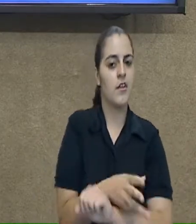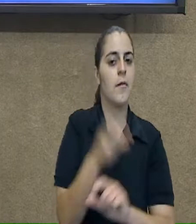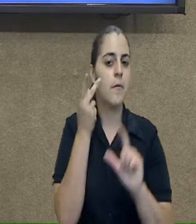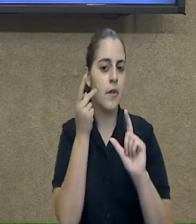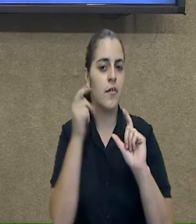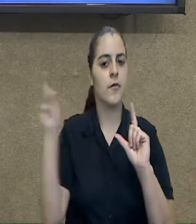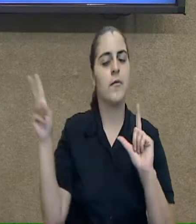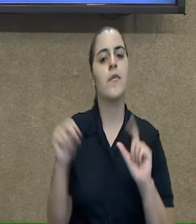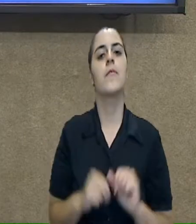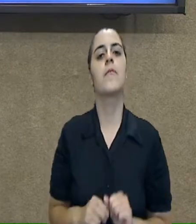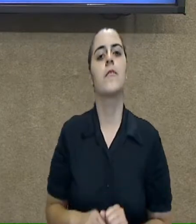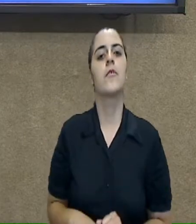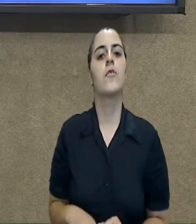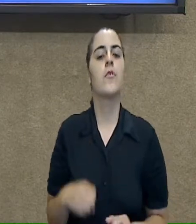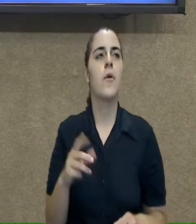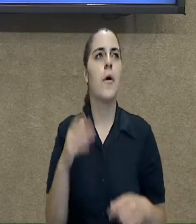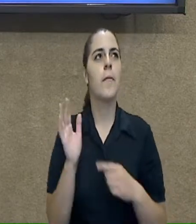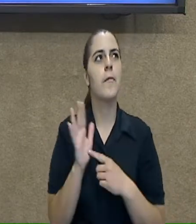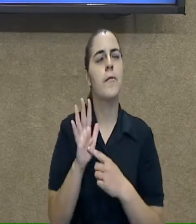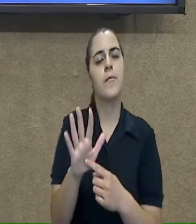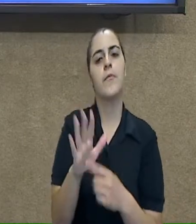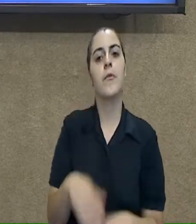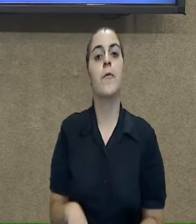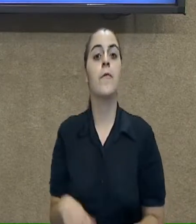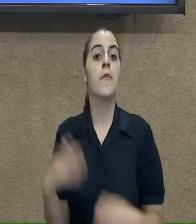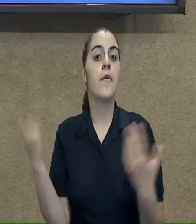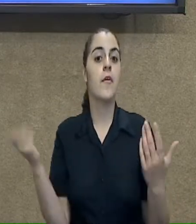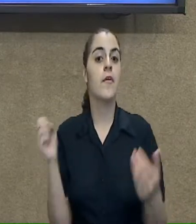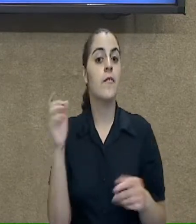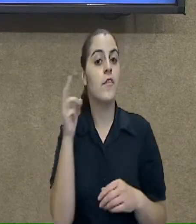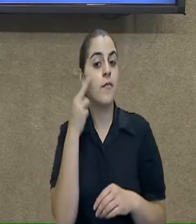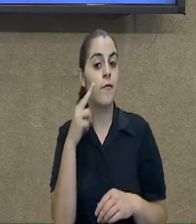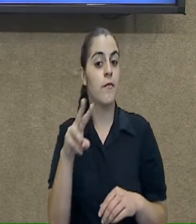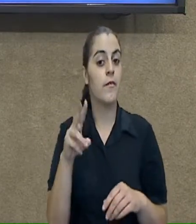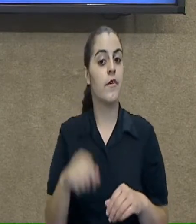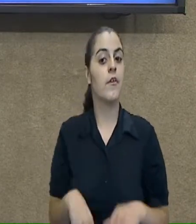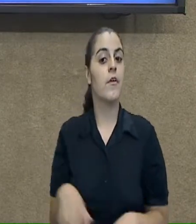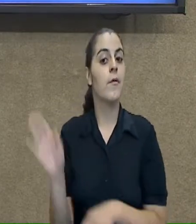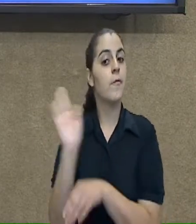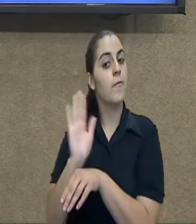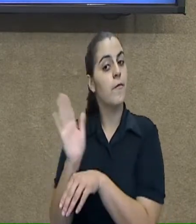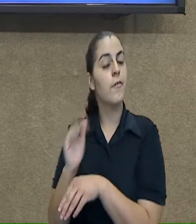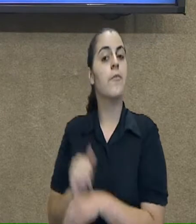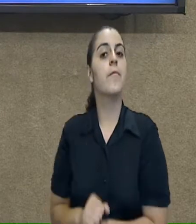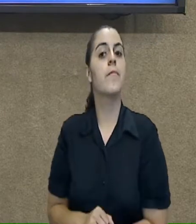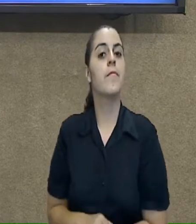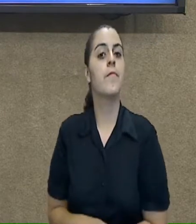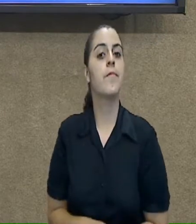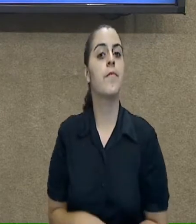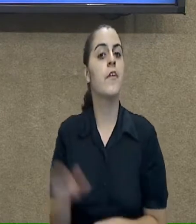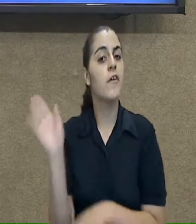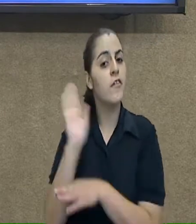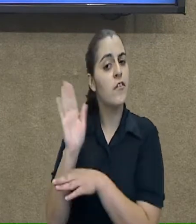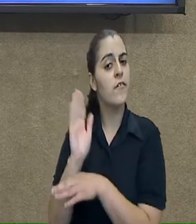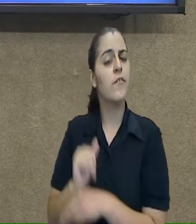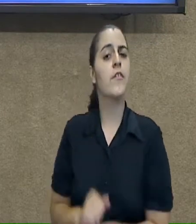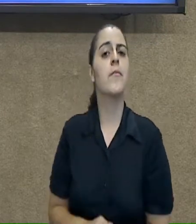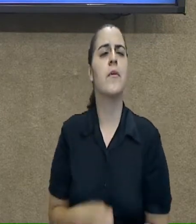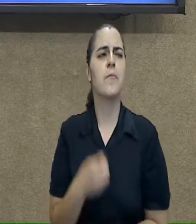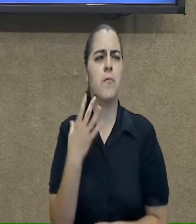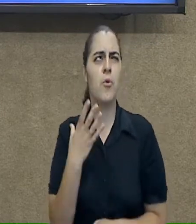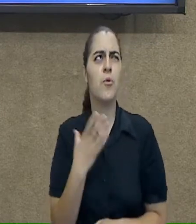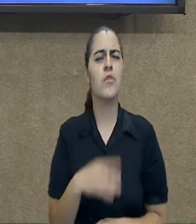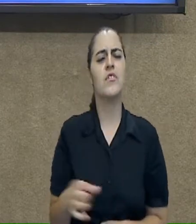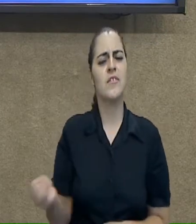SMEDGV, sugeriu para você assistir um filme. E esse filme, ele é